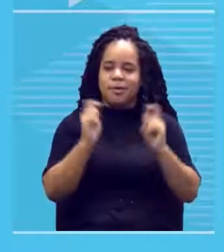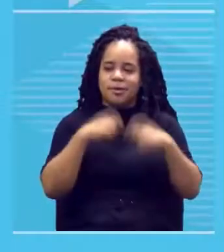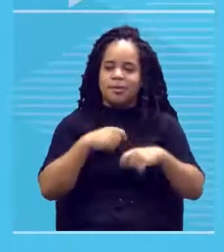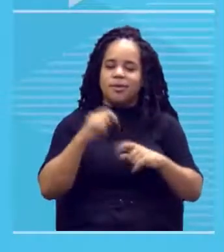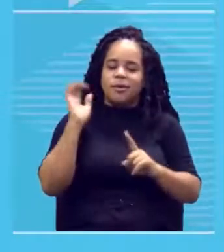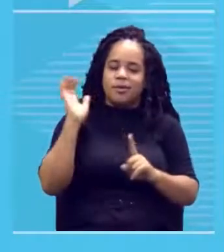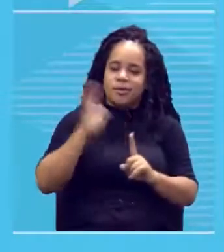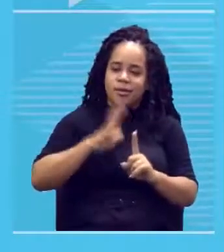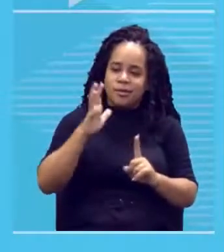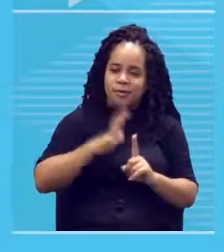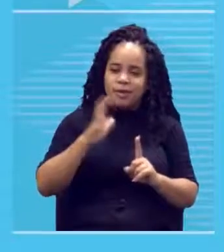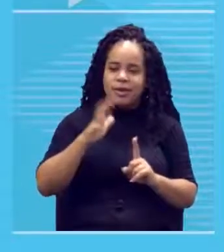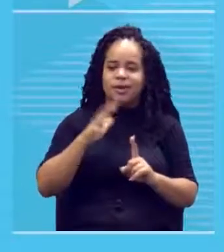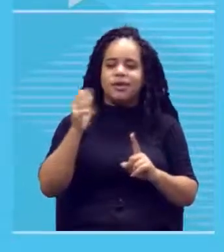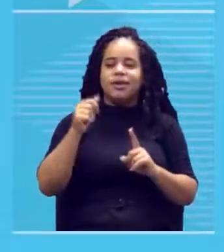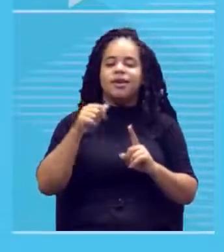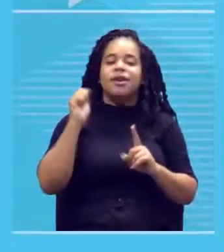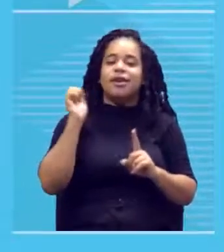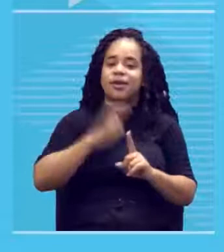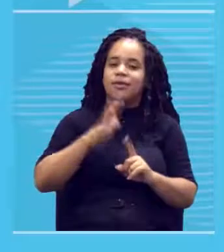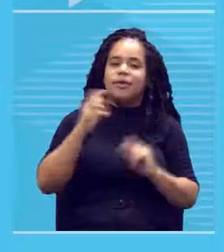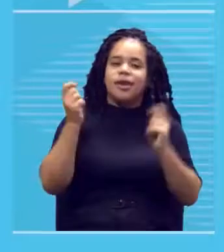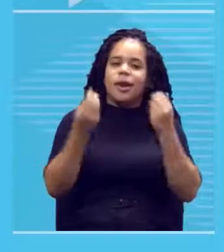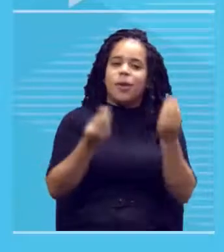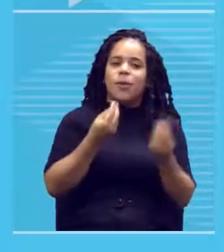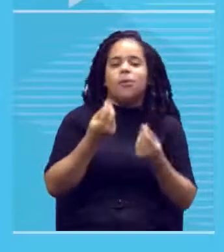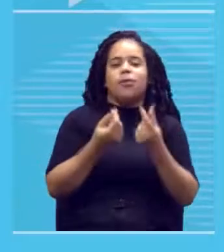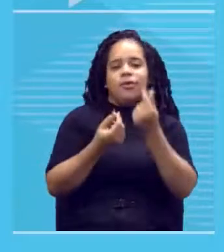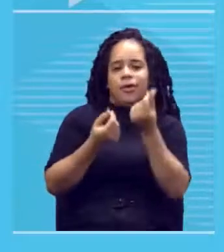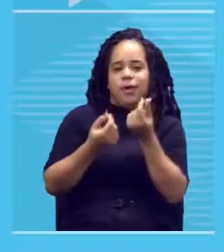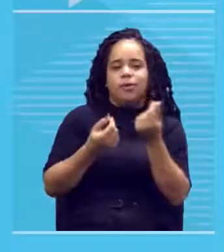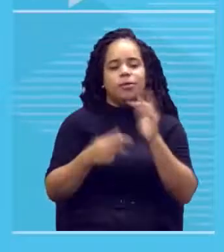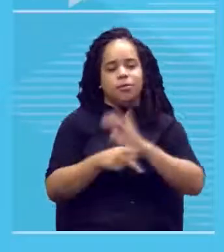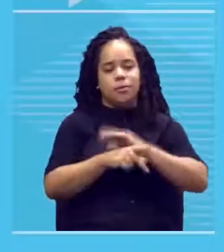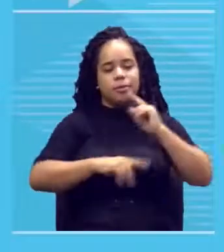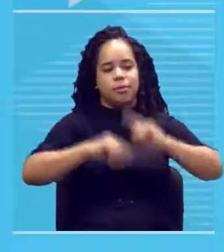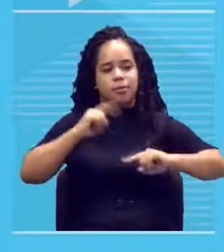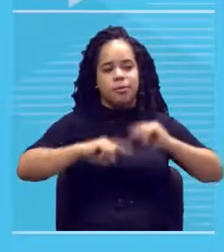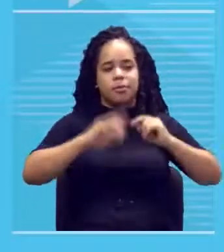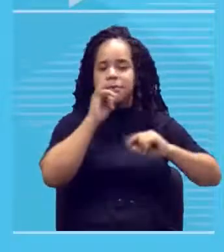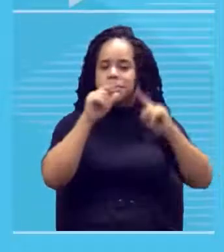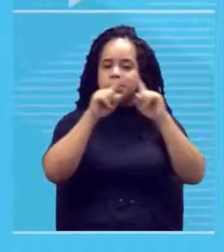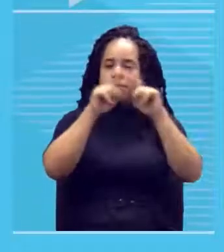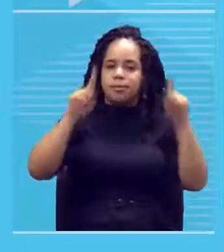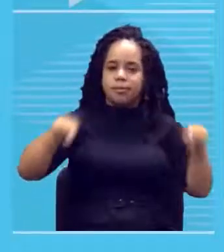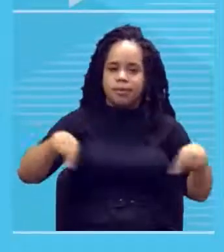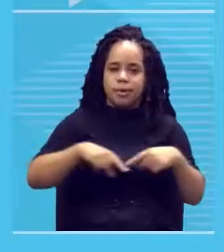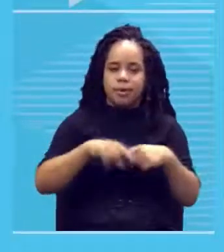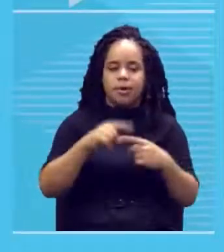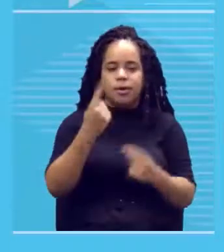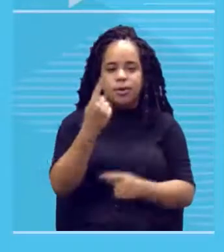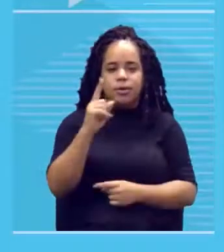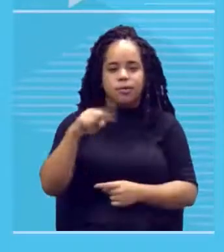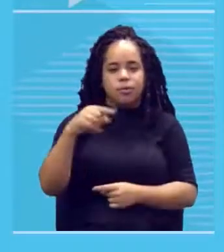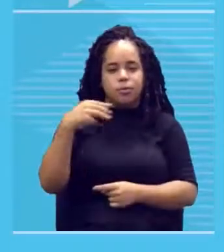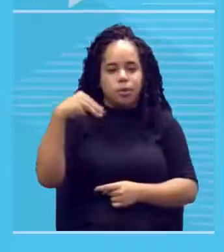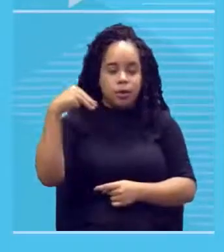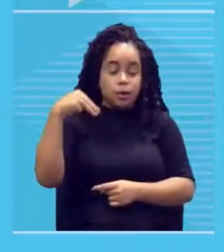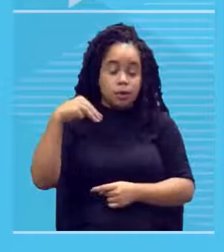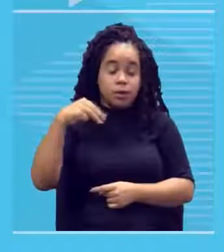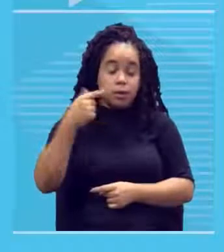um quadro uma tela de mais ou menos um pequeno painel de 1,20m de altura